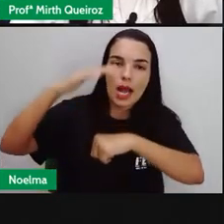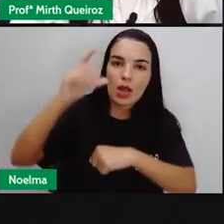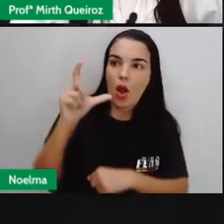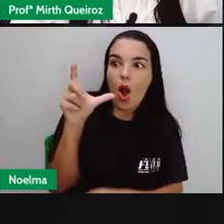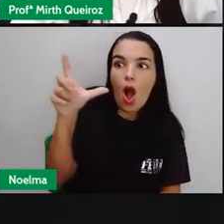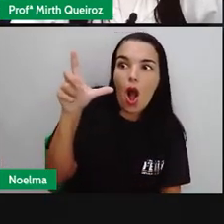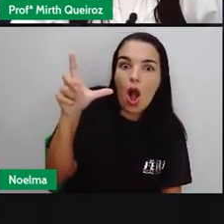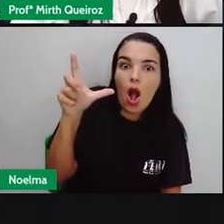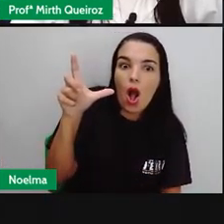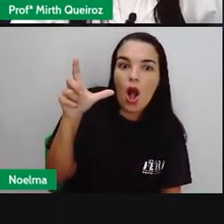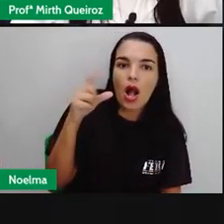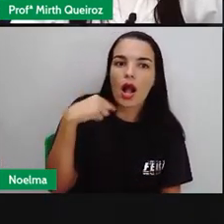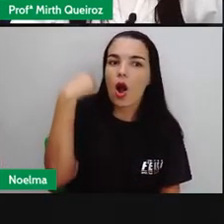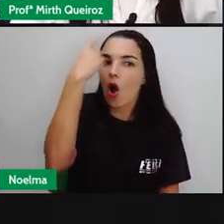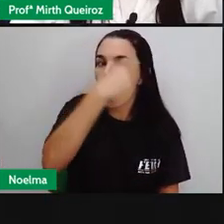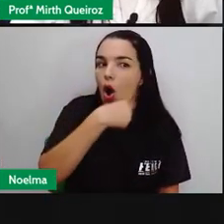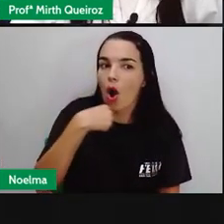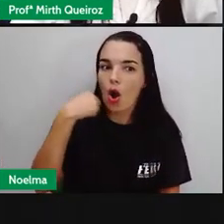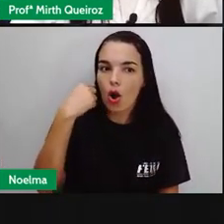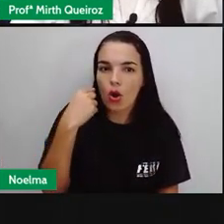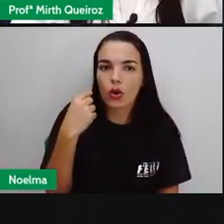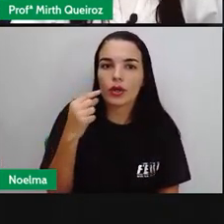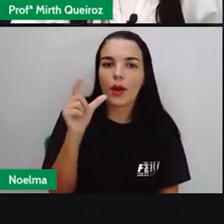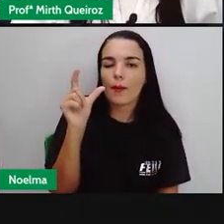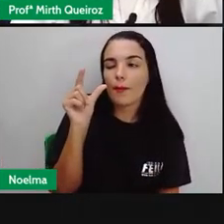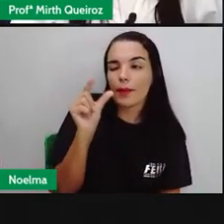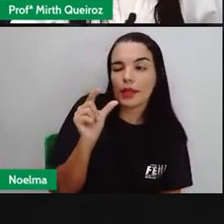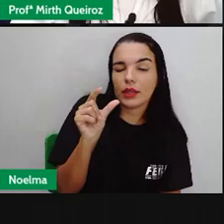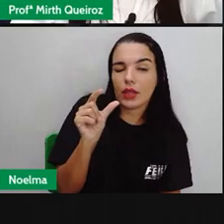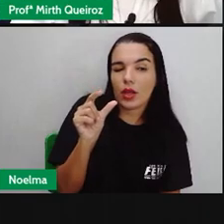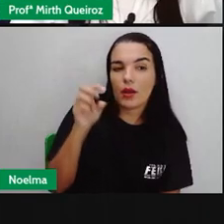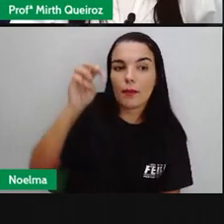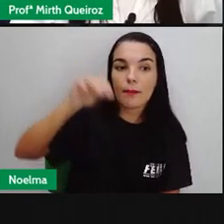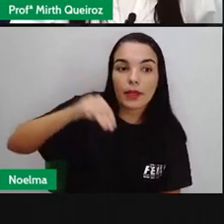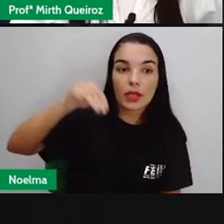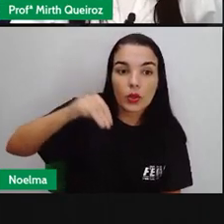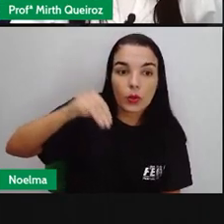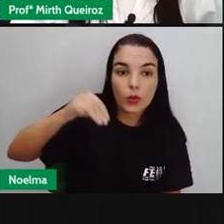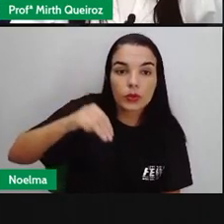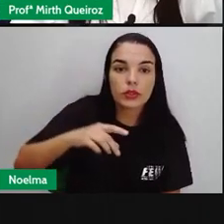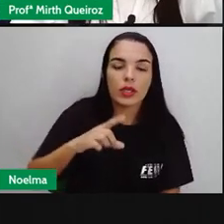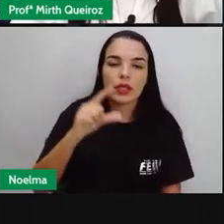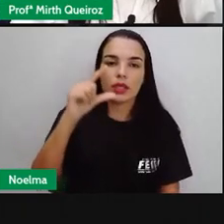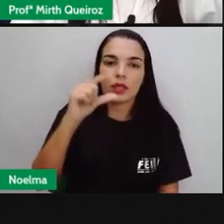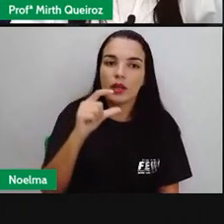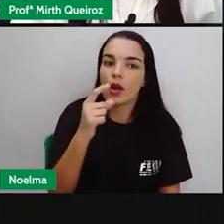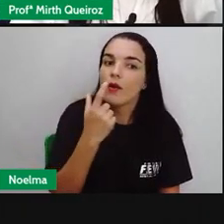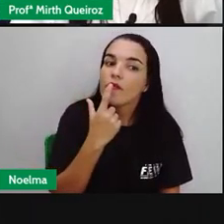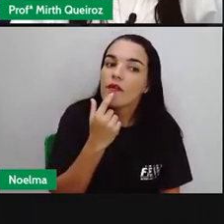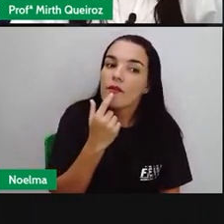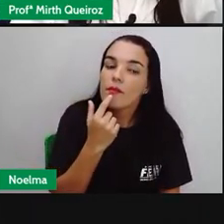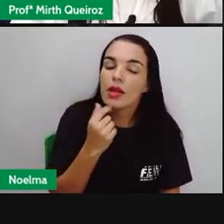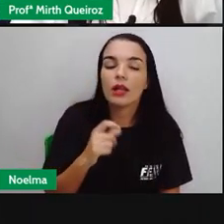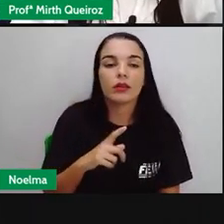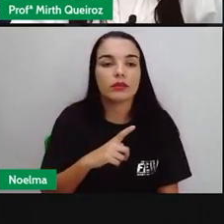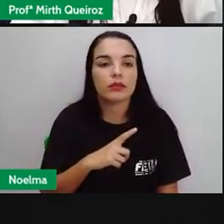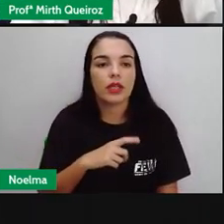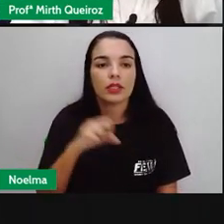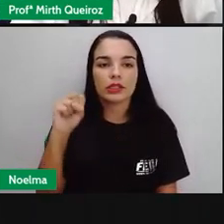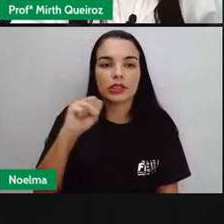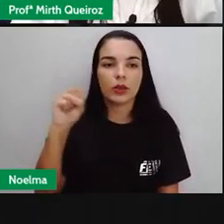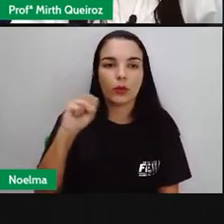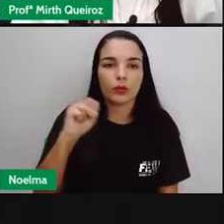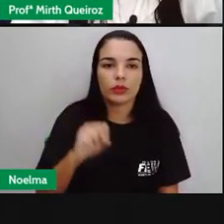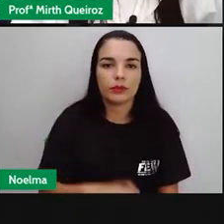ponteiro de vermelho Indica Os segundos Então um dia tem 24 horas Uma hora